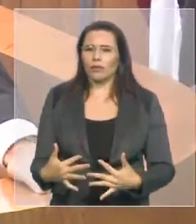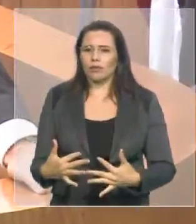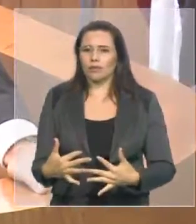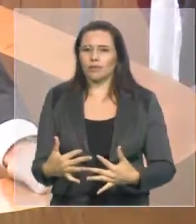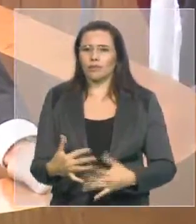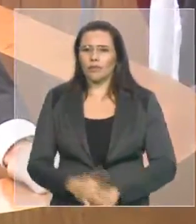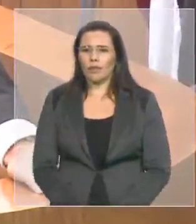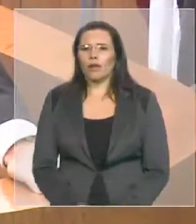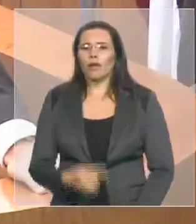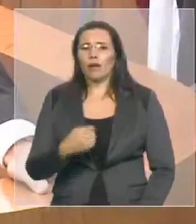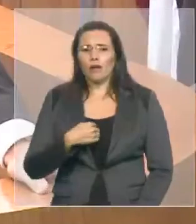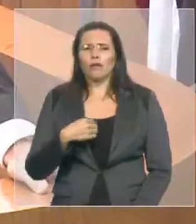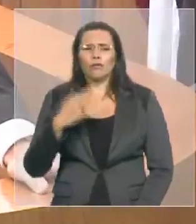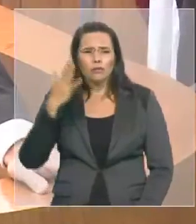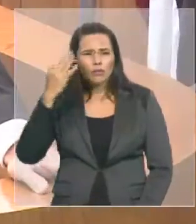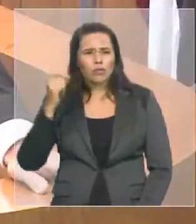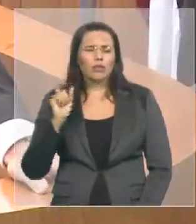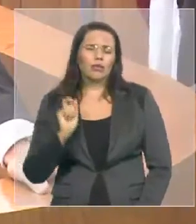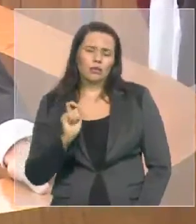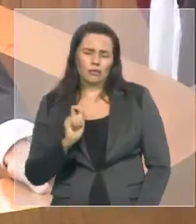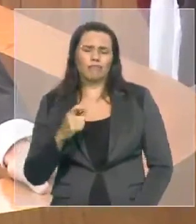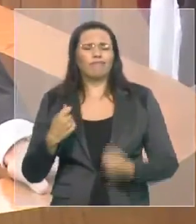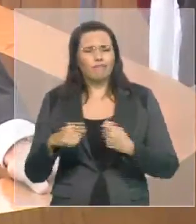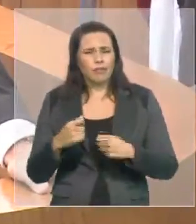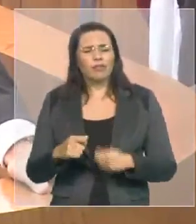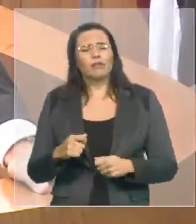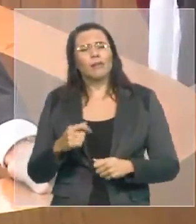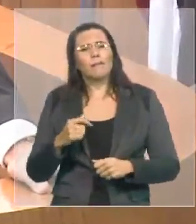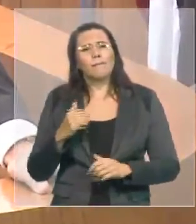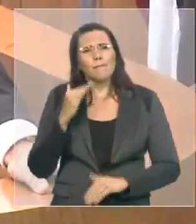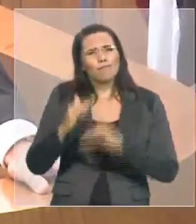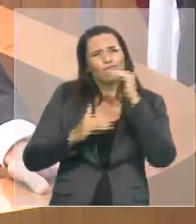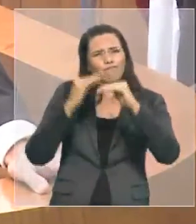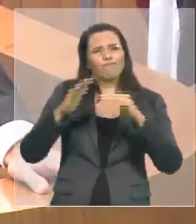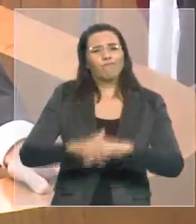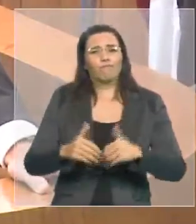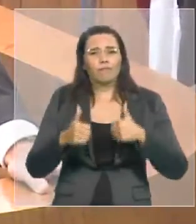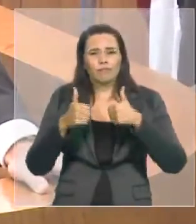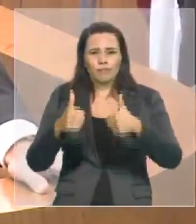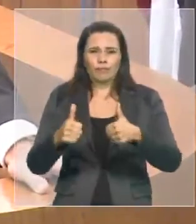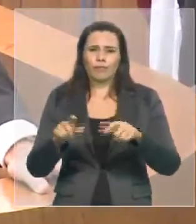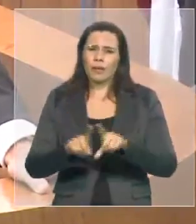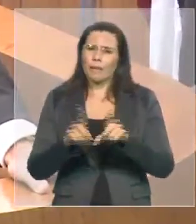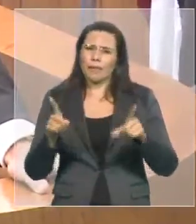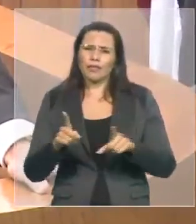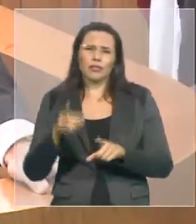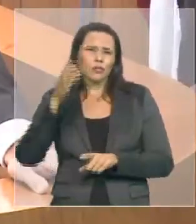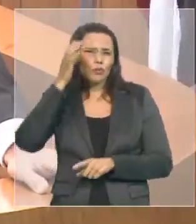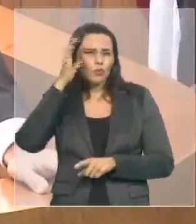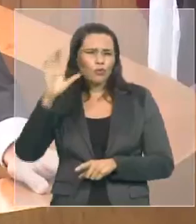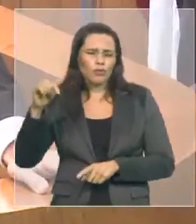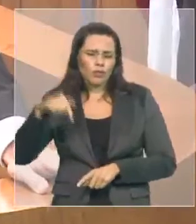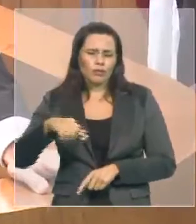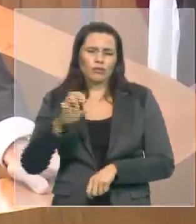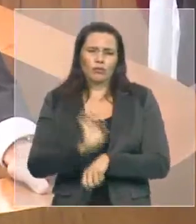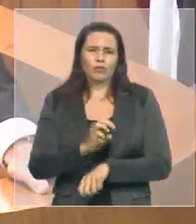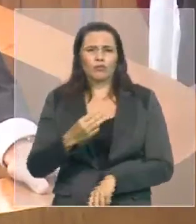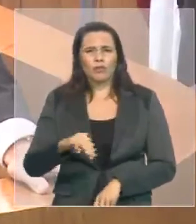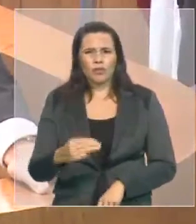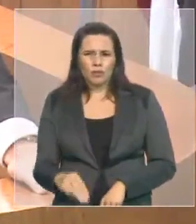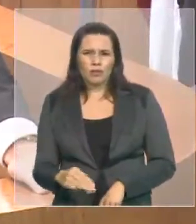esperamos que a gente possa melhorar. Infelizmente, existe a cultura no Maranhão, não é de hoje, não é de 10 anos, de 20 anos, onde as